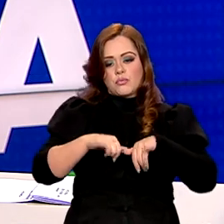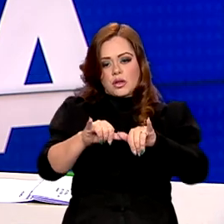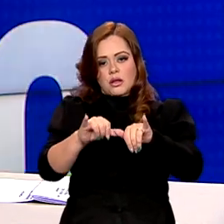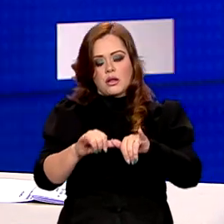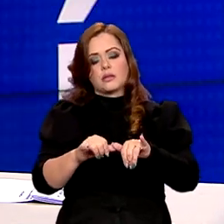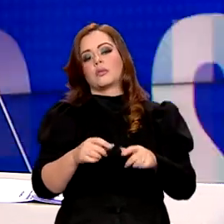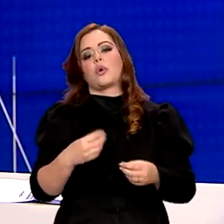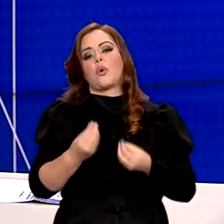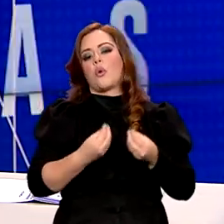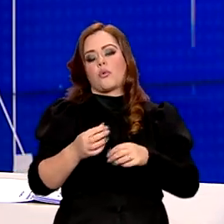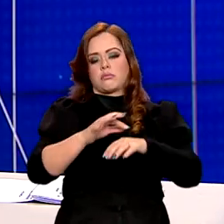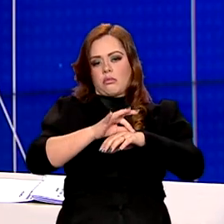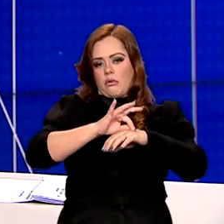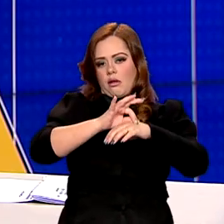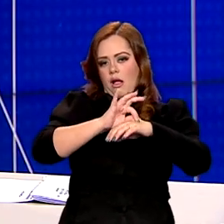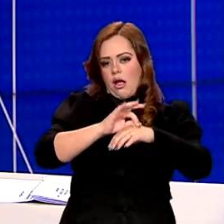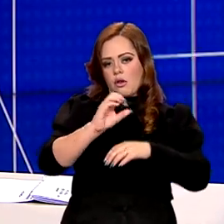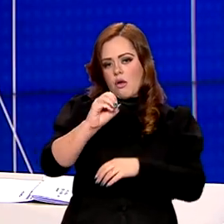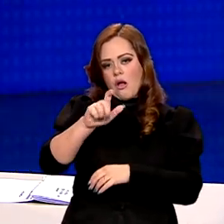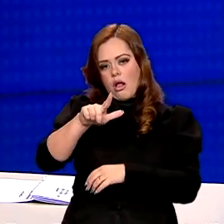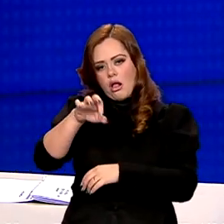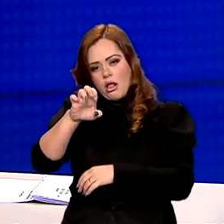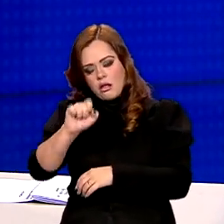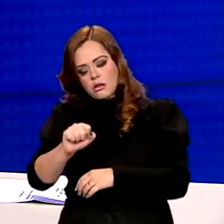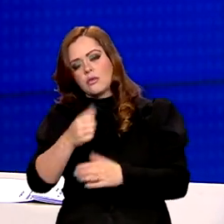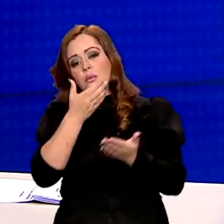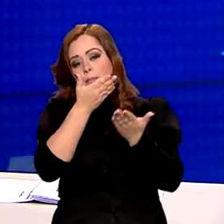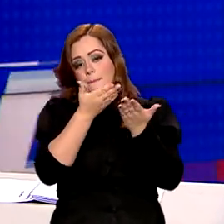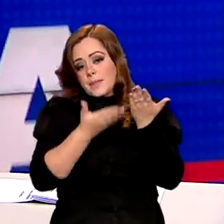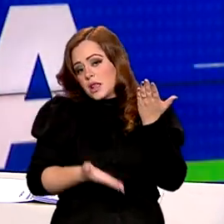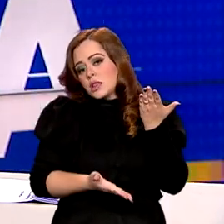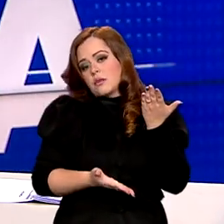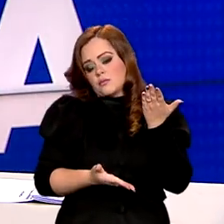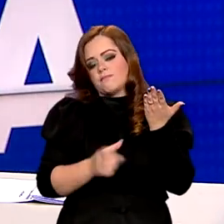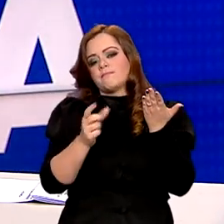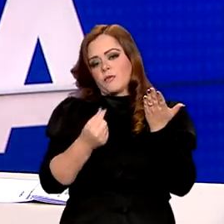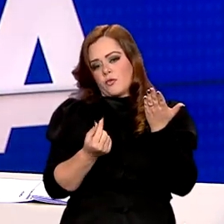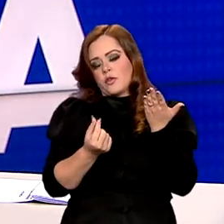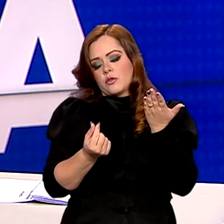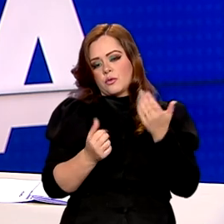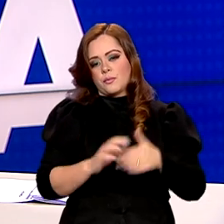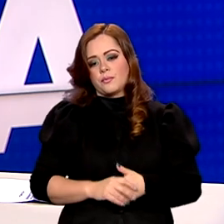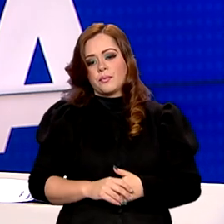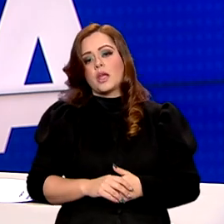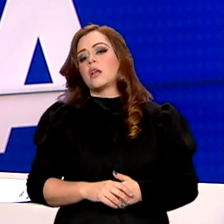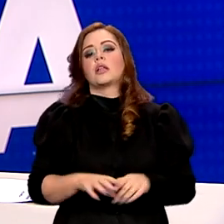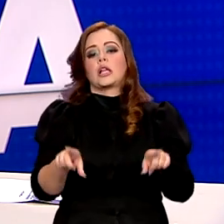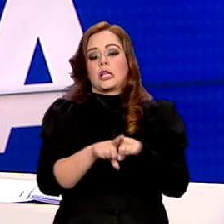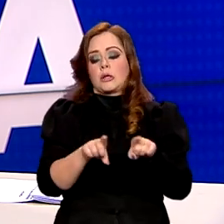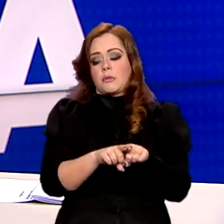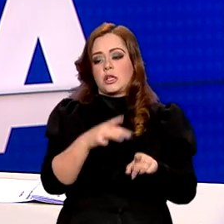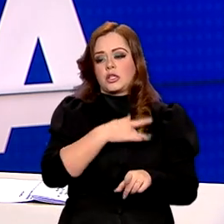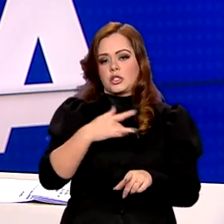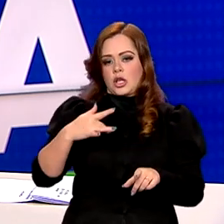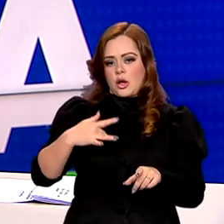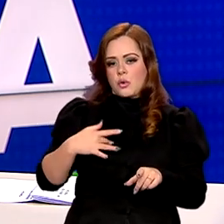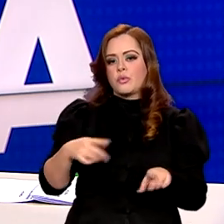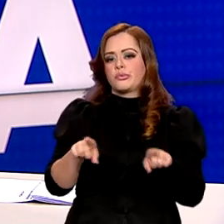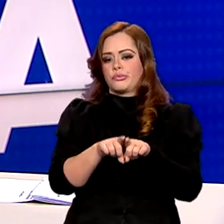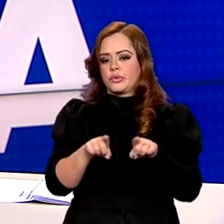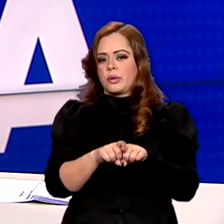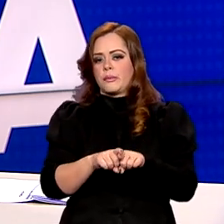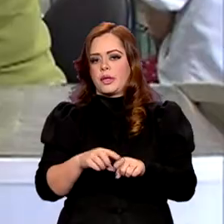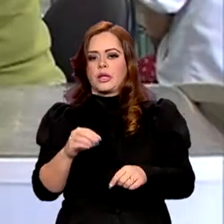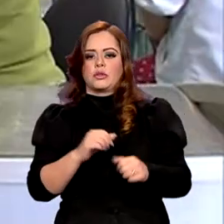carne e óleo de soja registraram queda de preços. Já os planos de saúde e itens de higiene pessoal ficaram mais